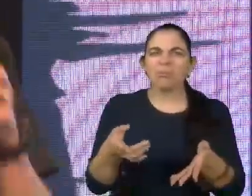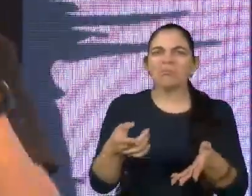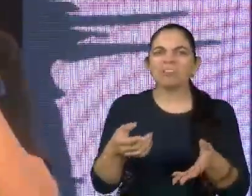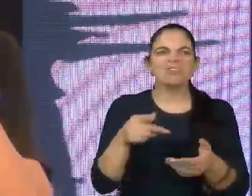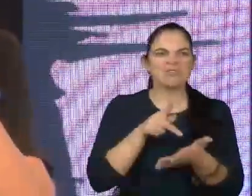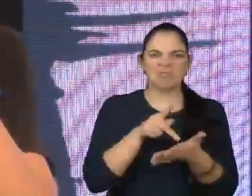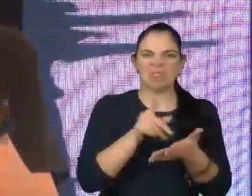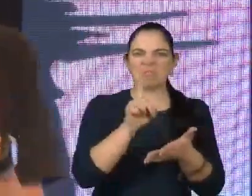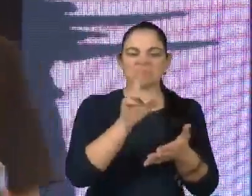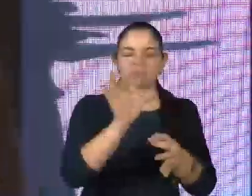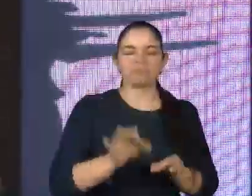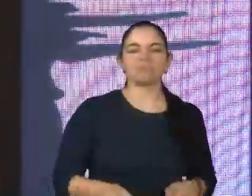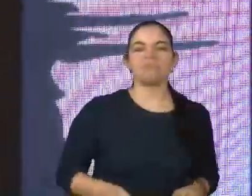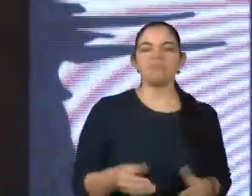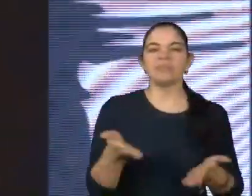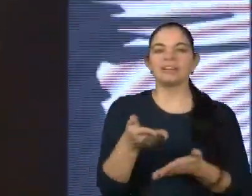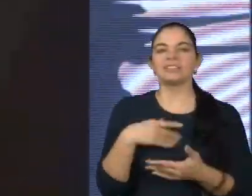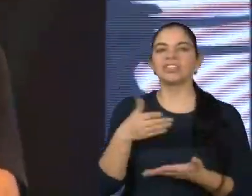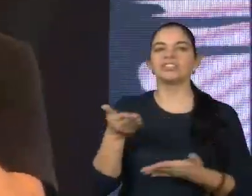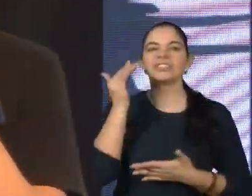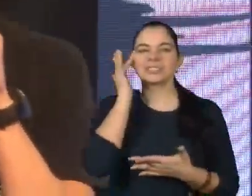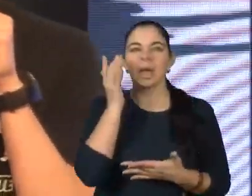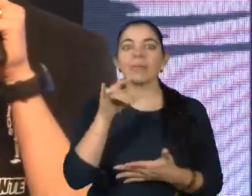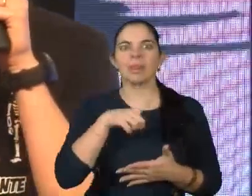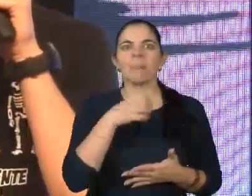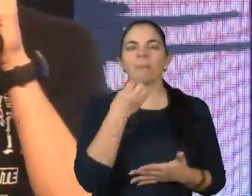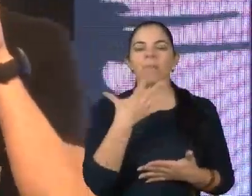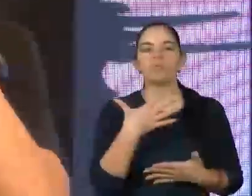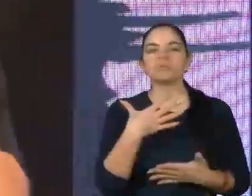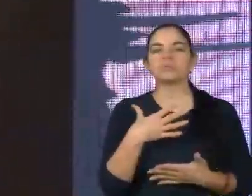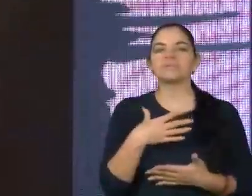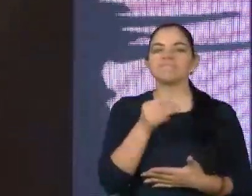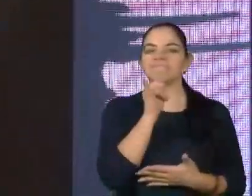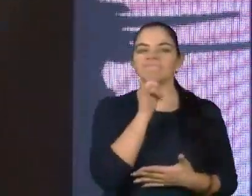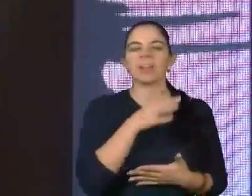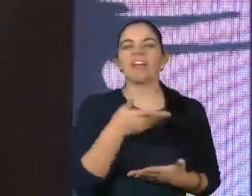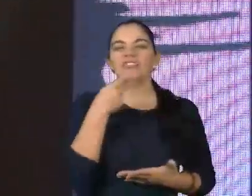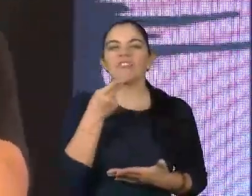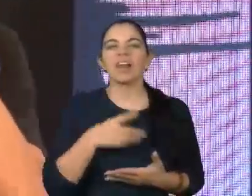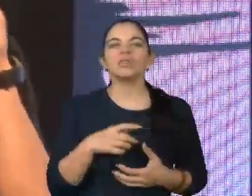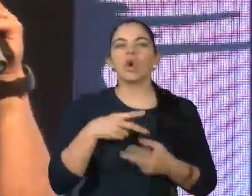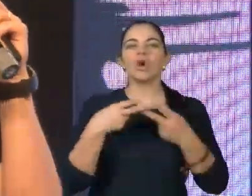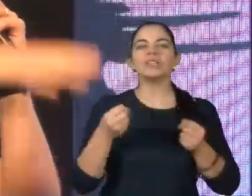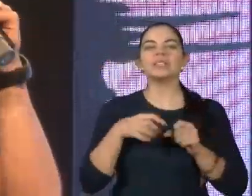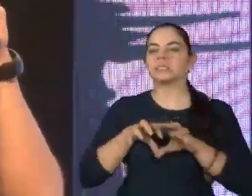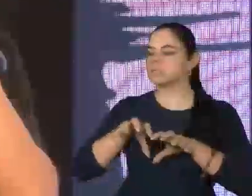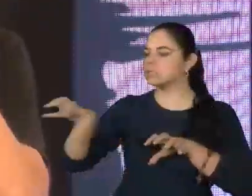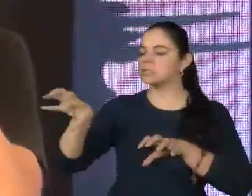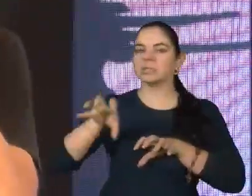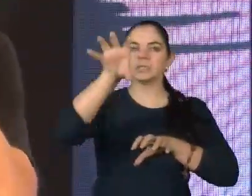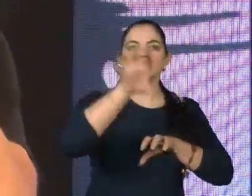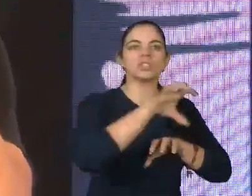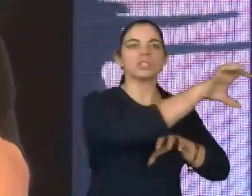Sistematicamente, não. Claro que a gente tem bons exemplos, mas eu considero casos isolados, perto do todo,